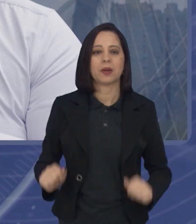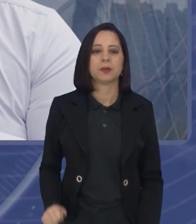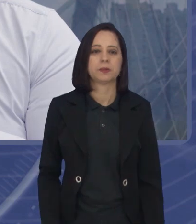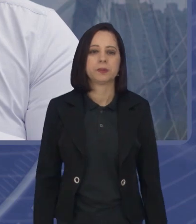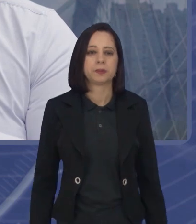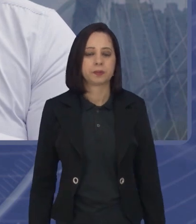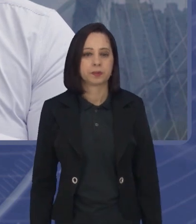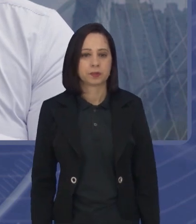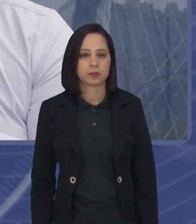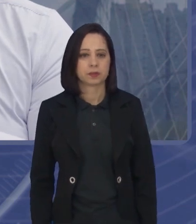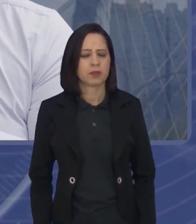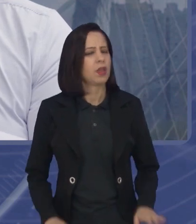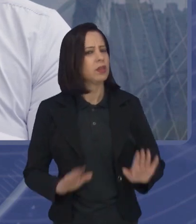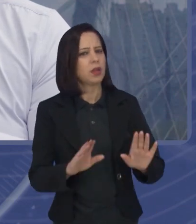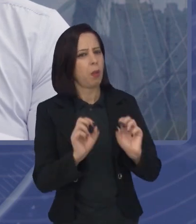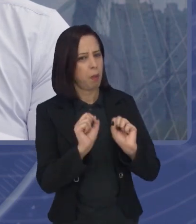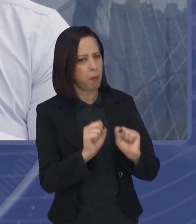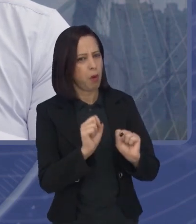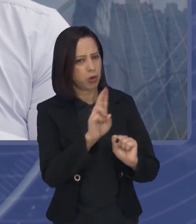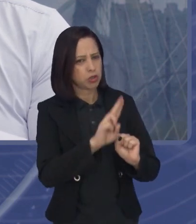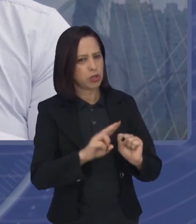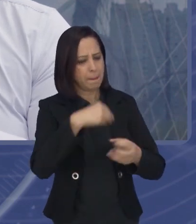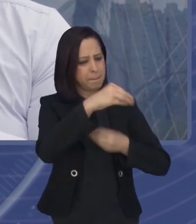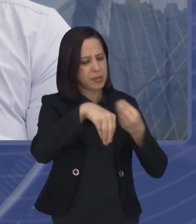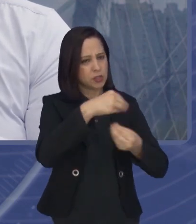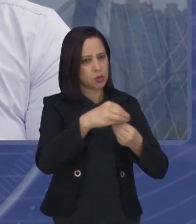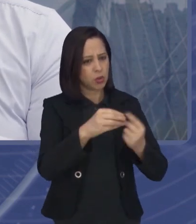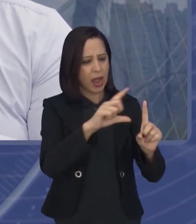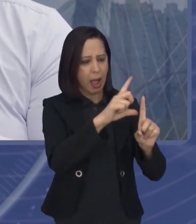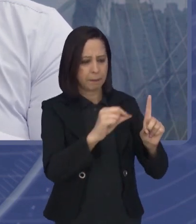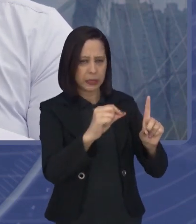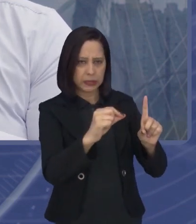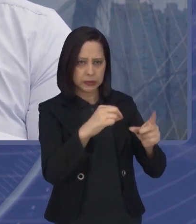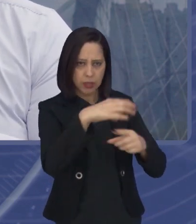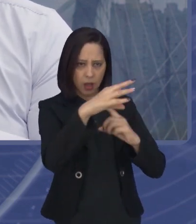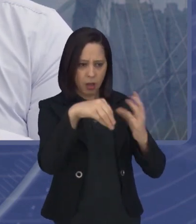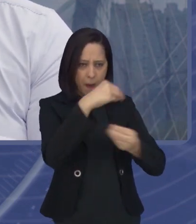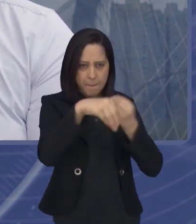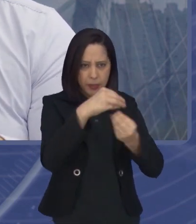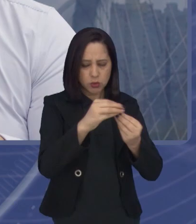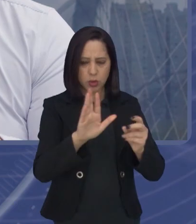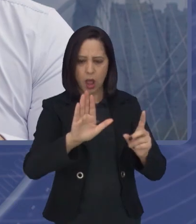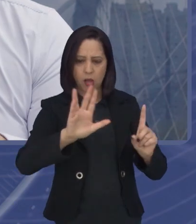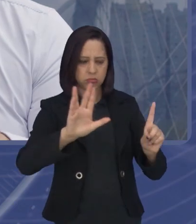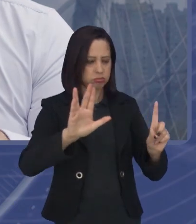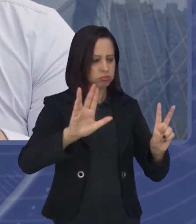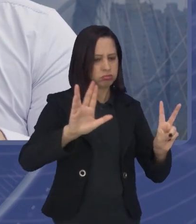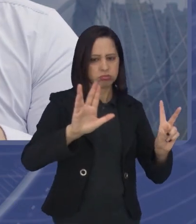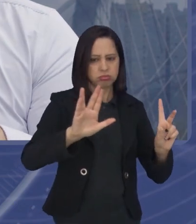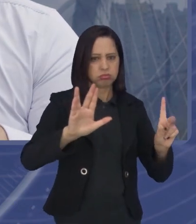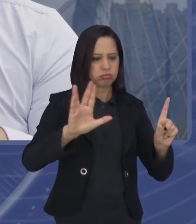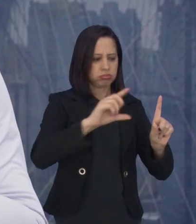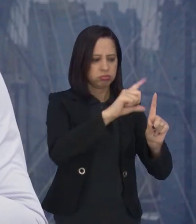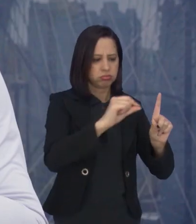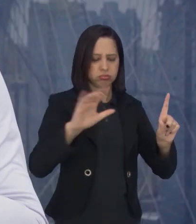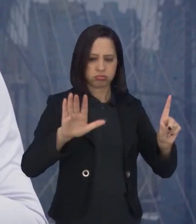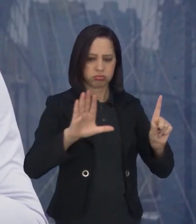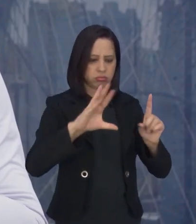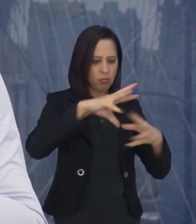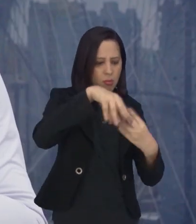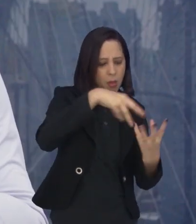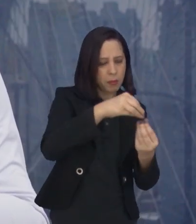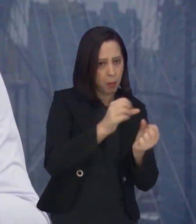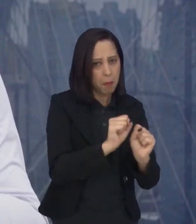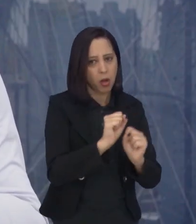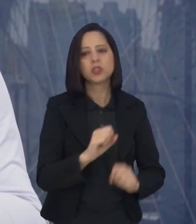poderia ser utilizado, então, com outras plantas? Possivelmente. Podemos usar com outras plantas, sim. Tanto que pacientes que têm crises